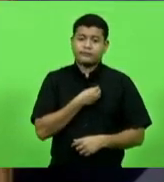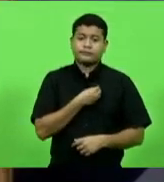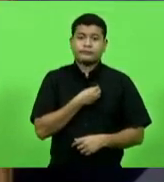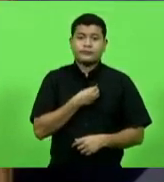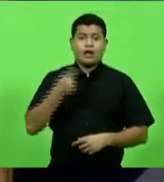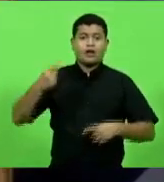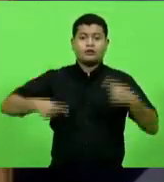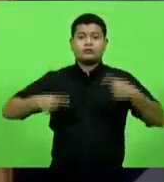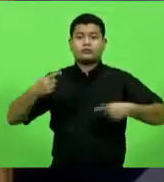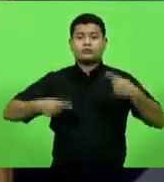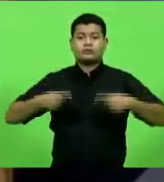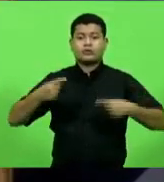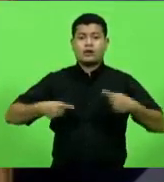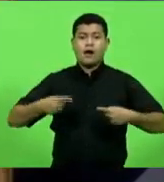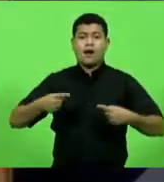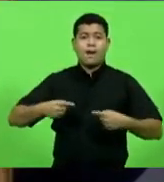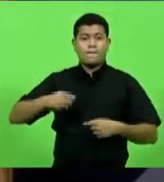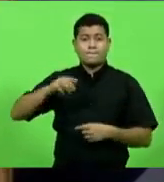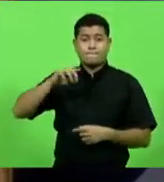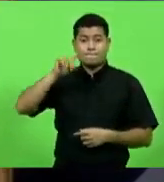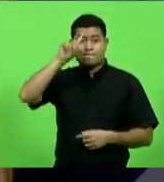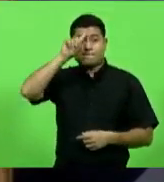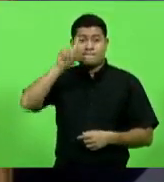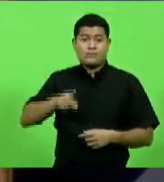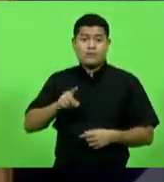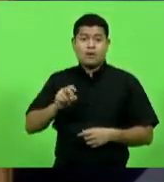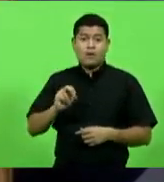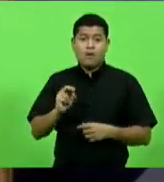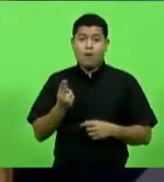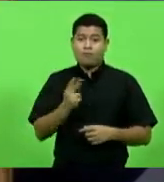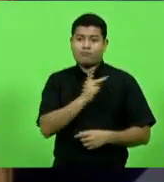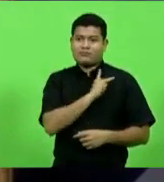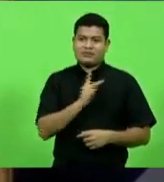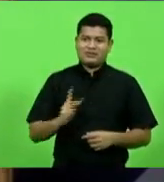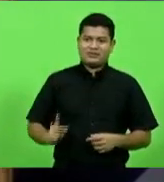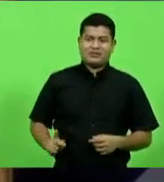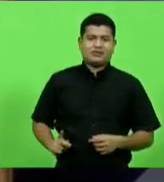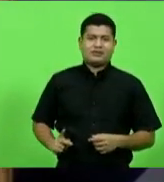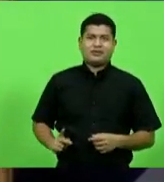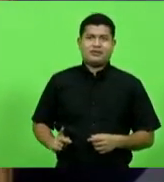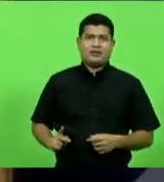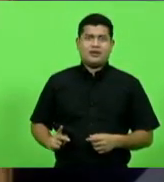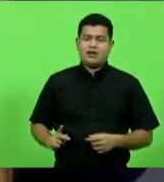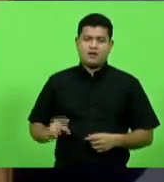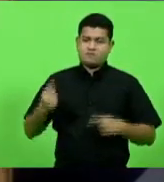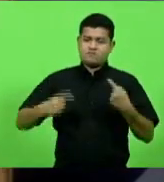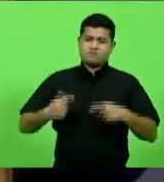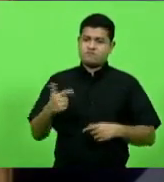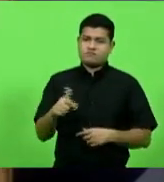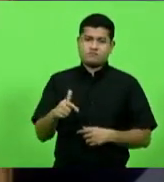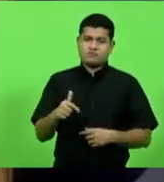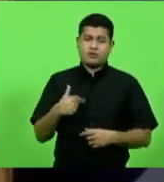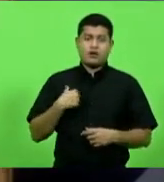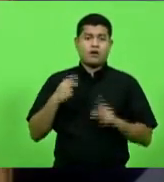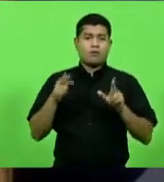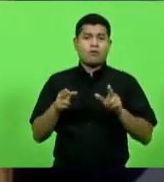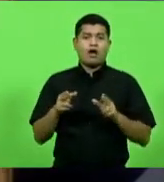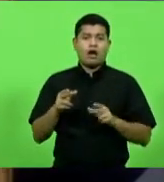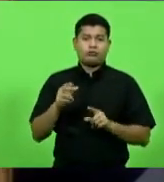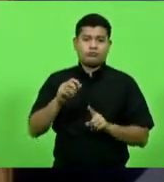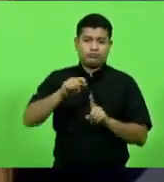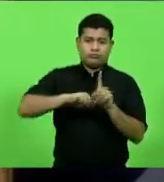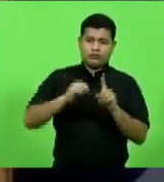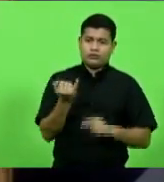discutindo mandato nem presidência, agora mesmo não ia ser discutido presidência, como em janeiro, e que a